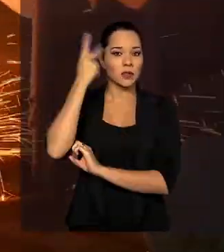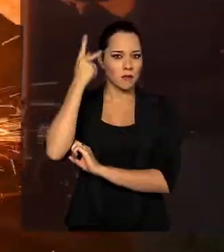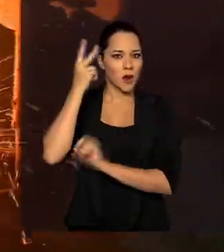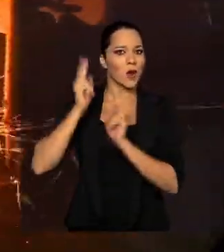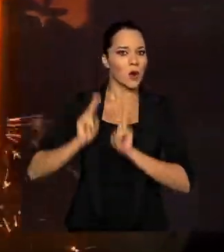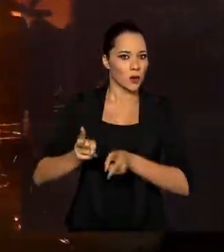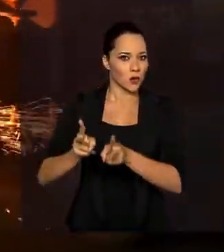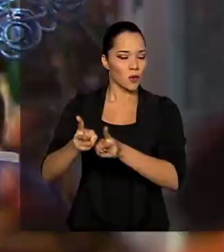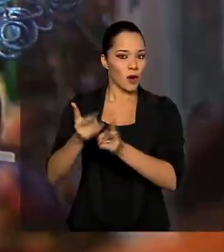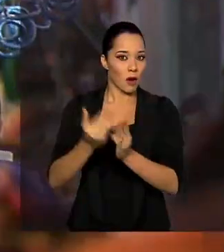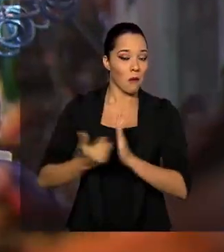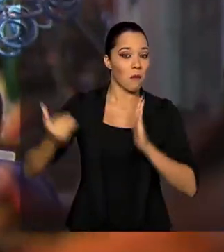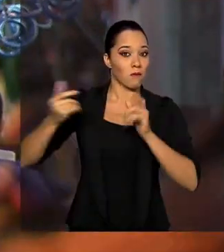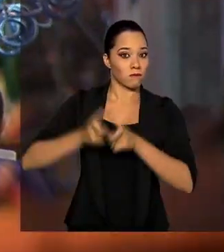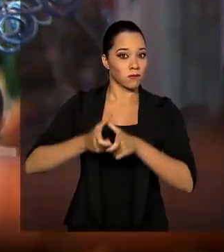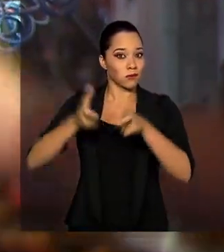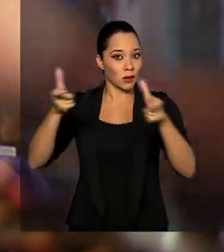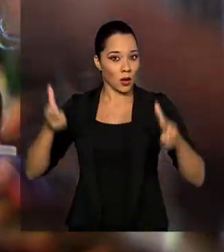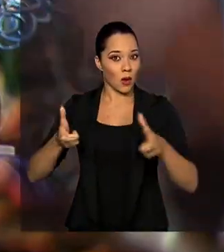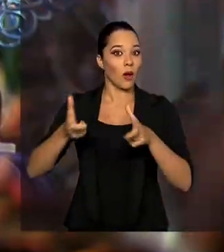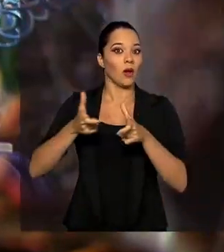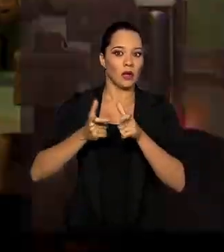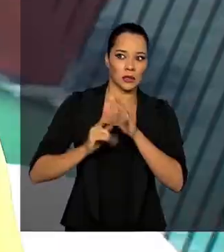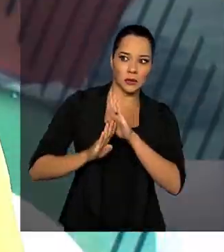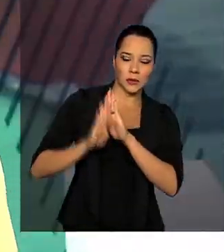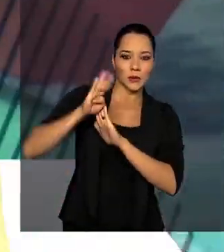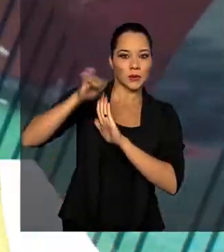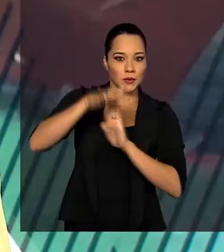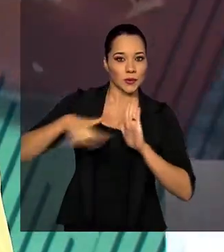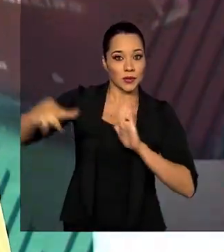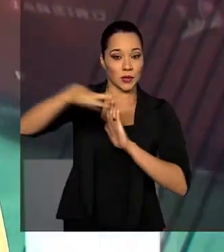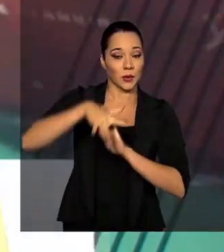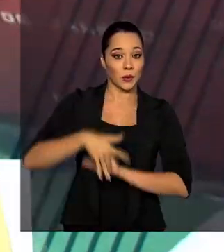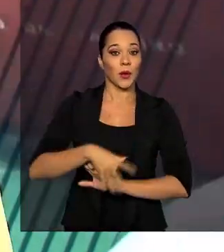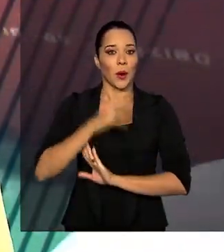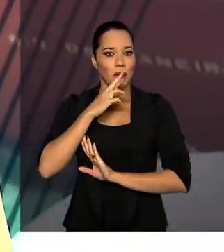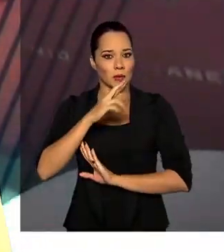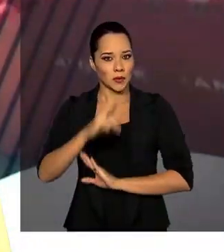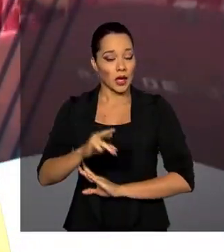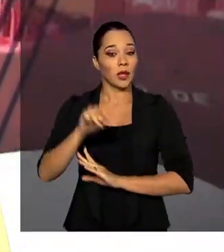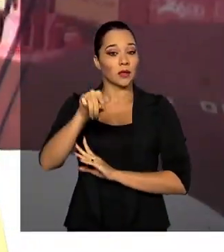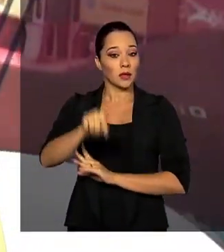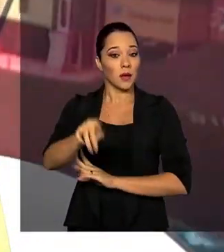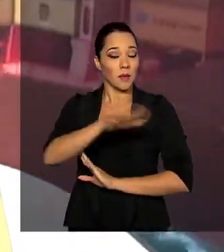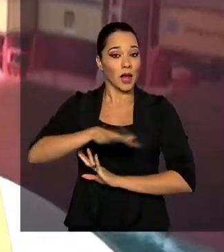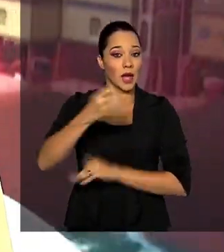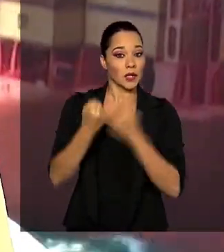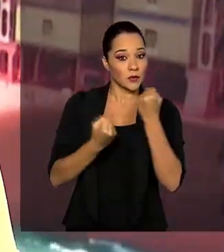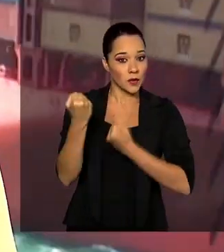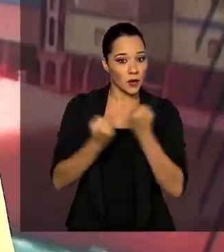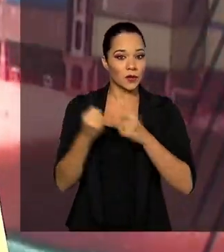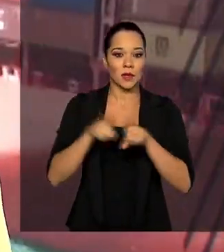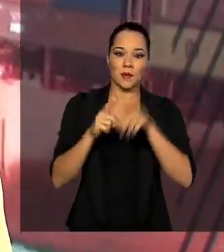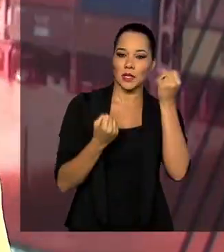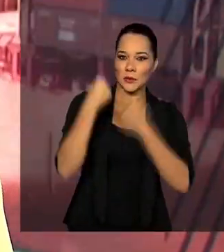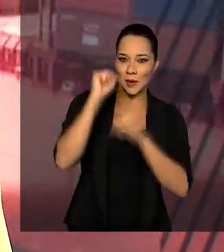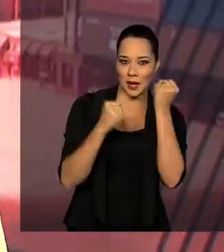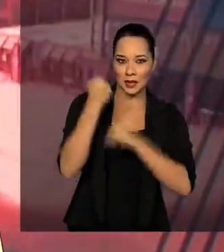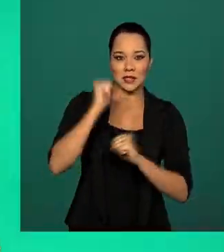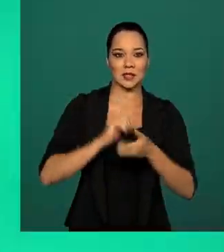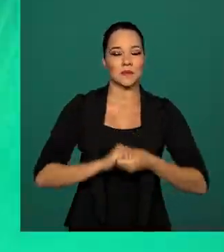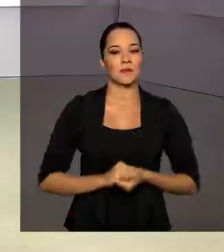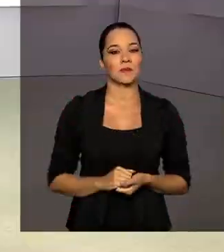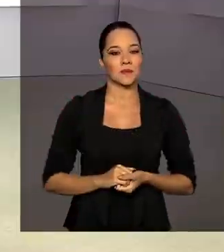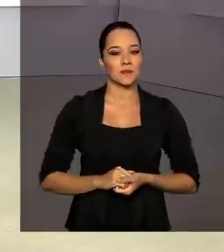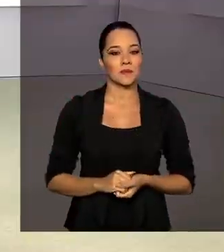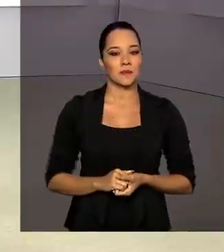como maior influência da série de altas do setor. Resultado puxado pelo setor de veículos, além de máquinas e equipamentos.